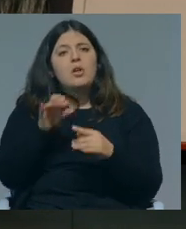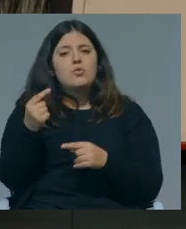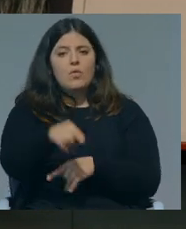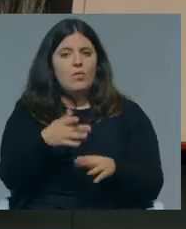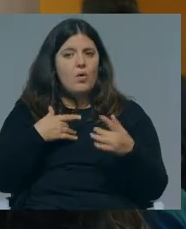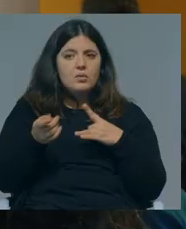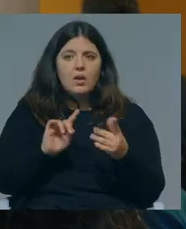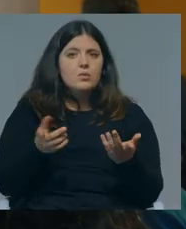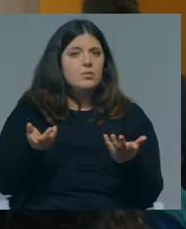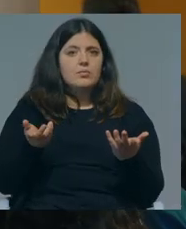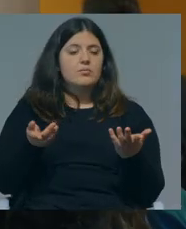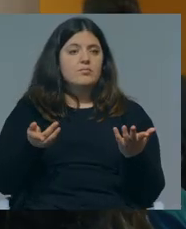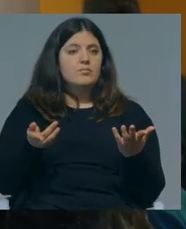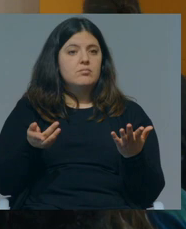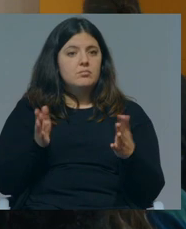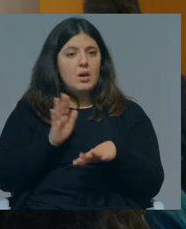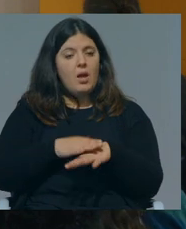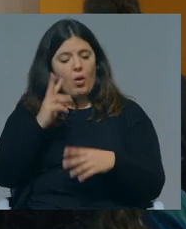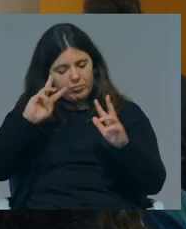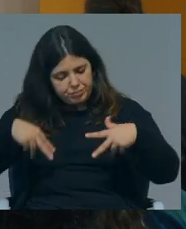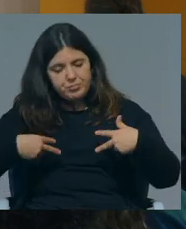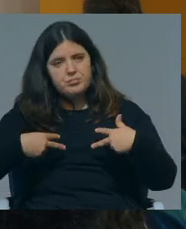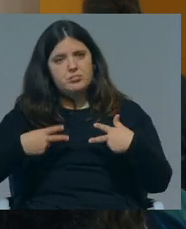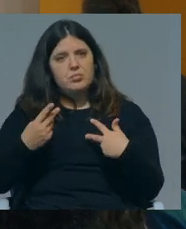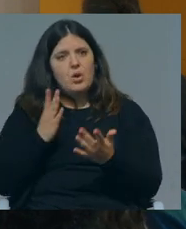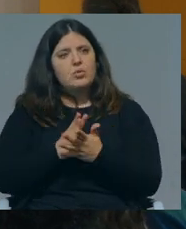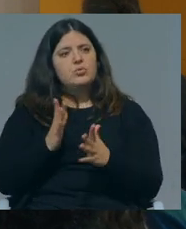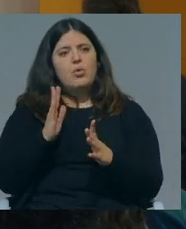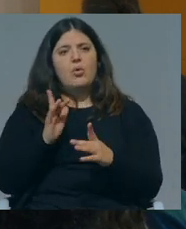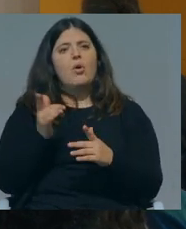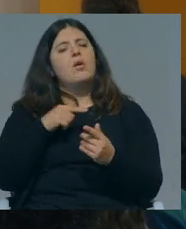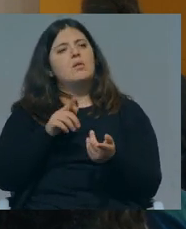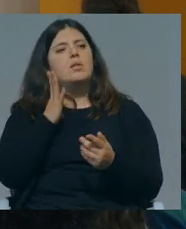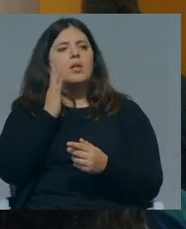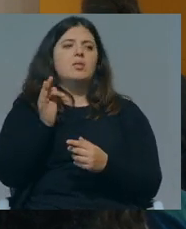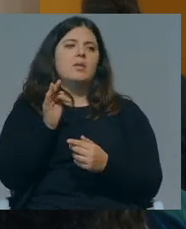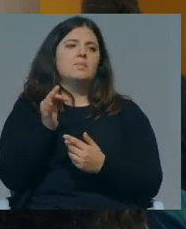vão ao teatro etc é precisamente olhar para dentro e não necessariamente acho eu tentar